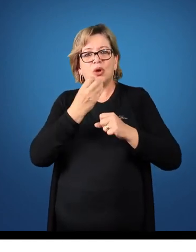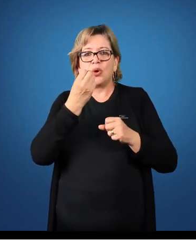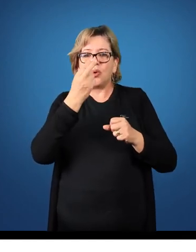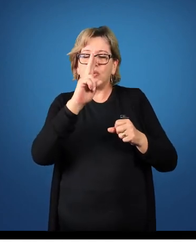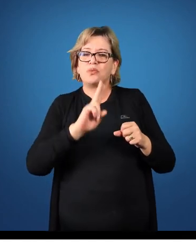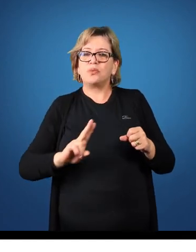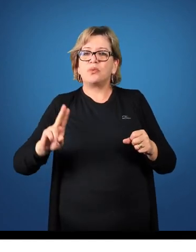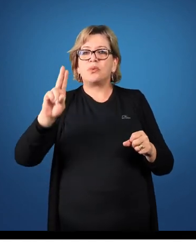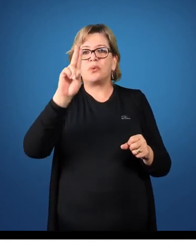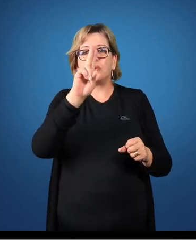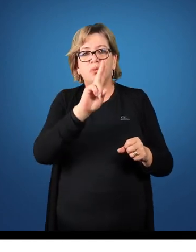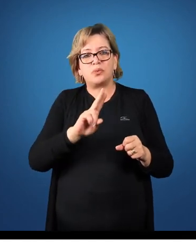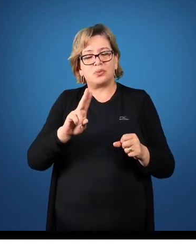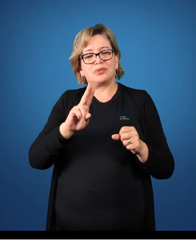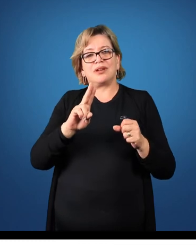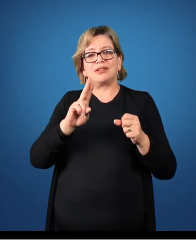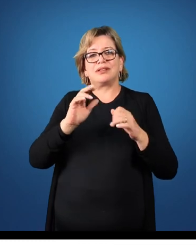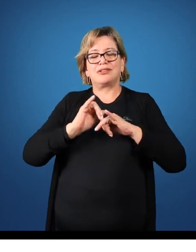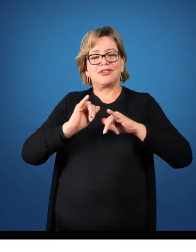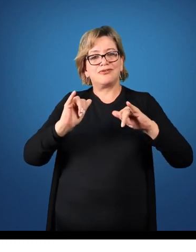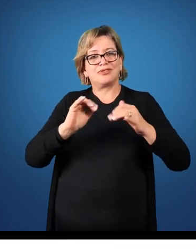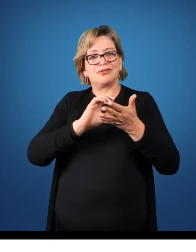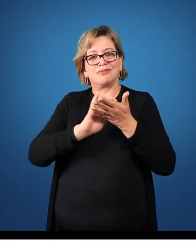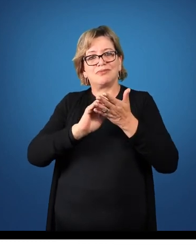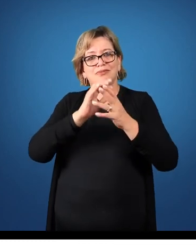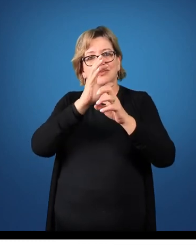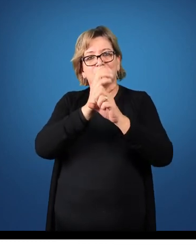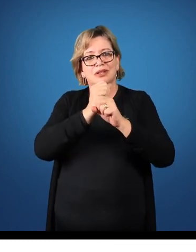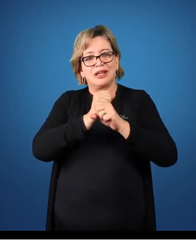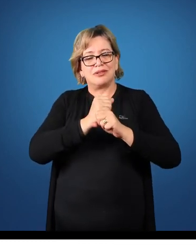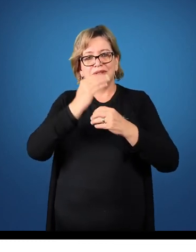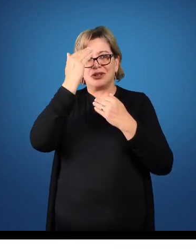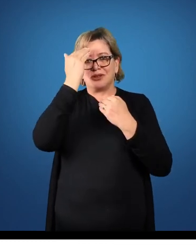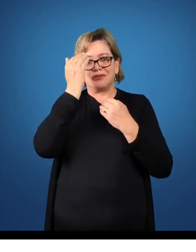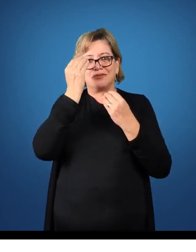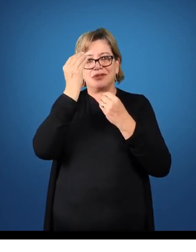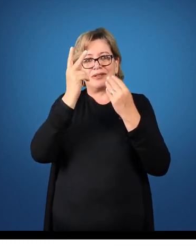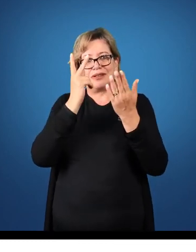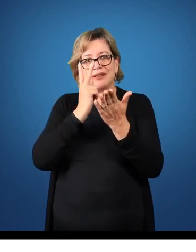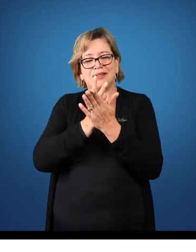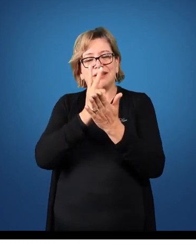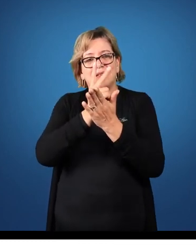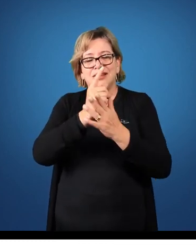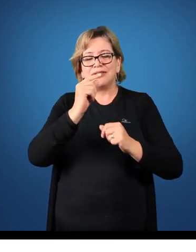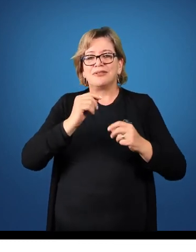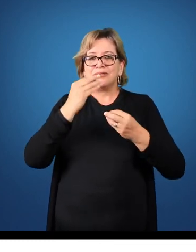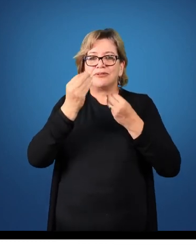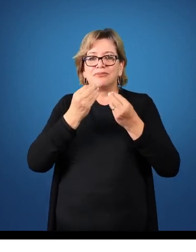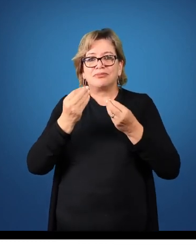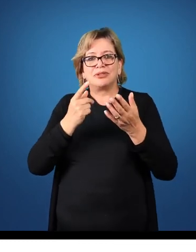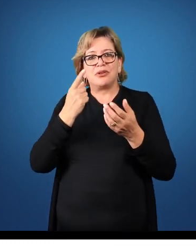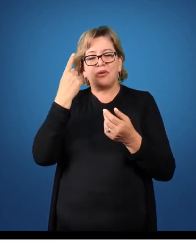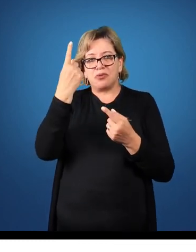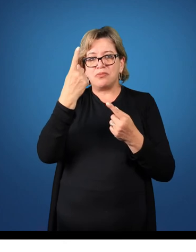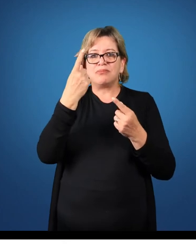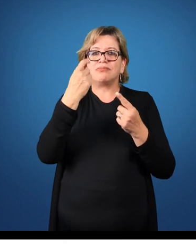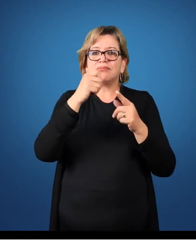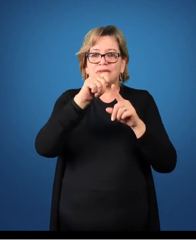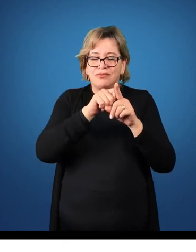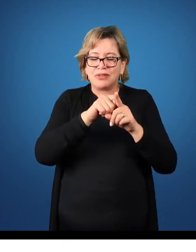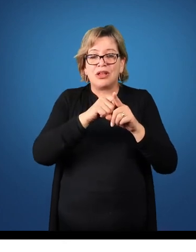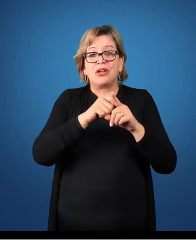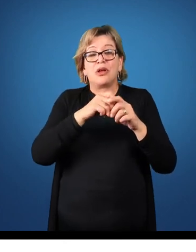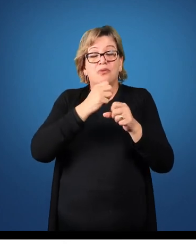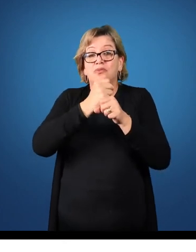sua utilização das informações contábeis. Obrigatoriamente, como nós já falamos, pelo menos uma vez por ano